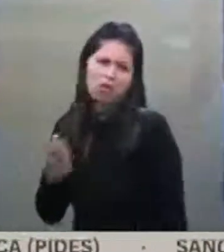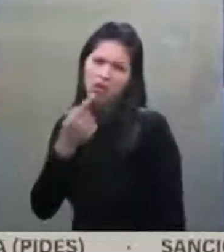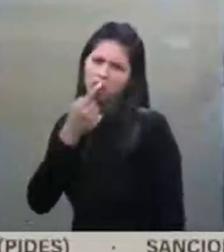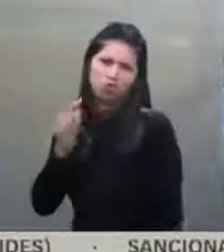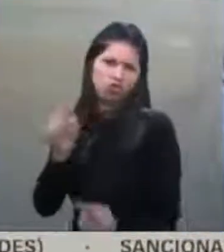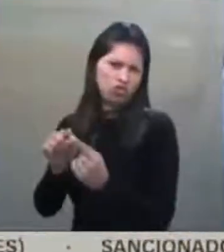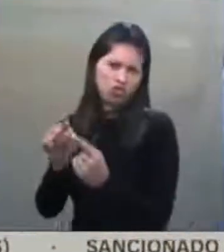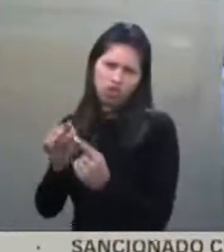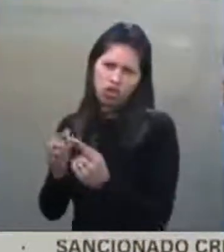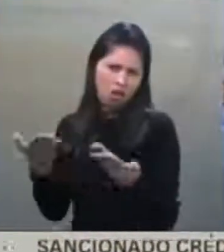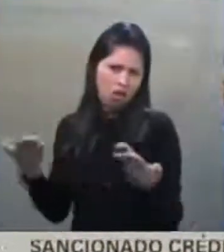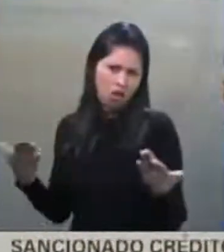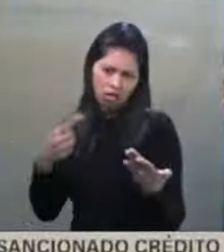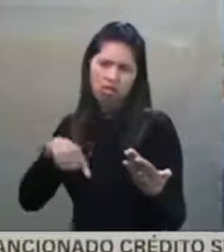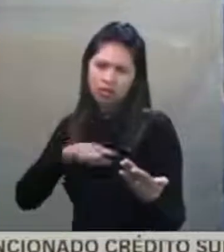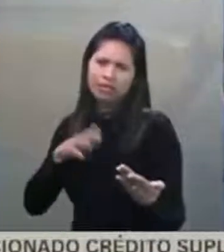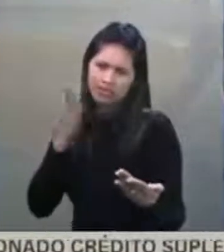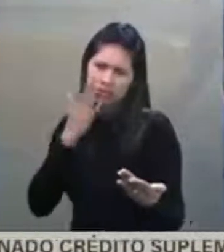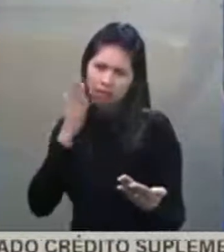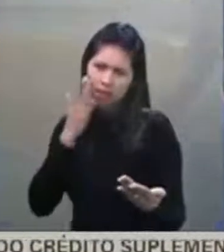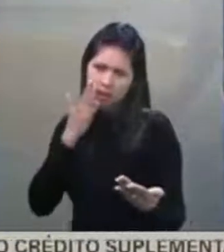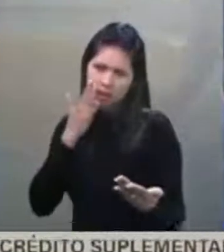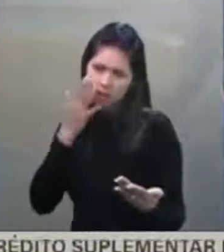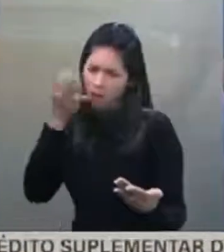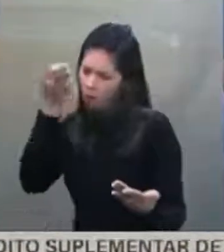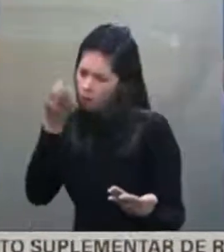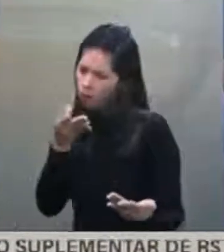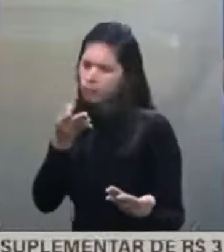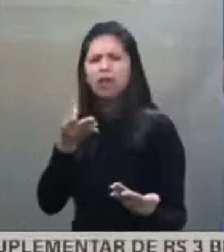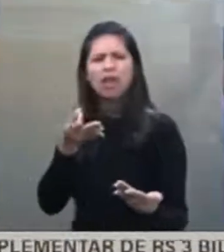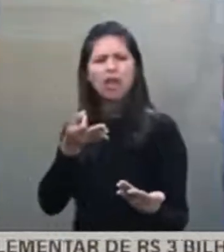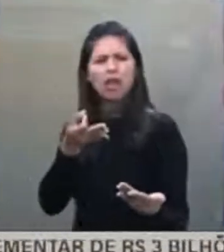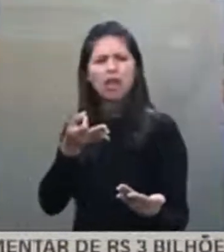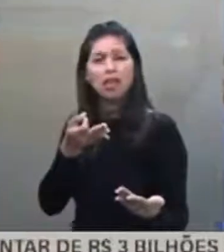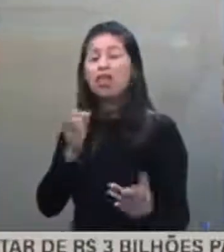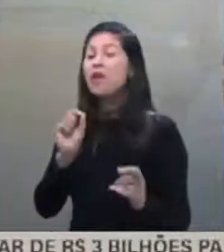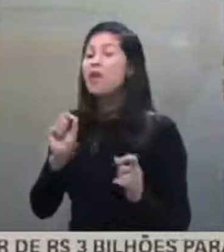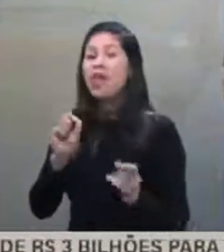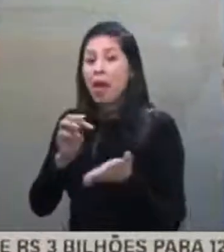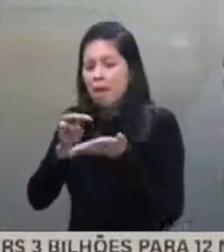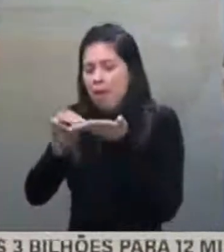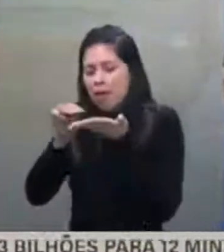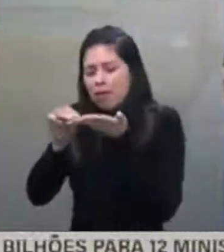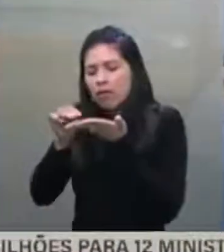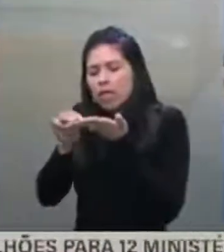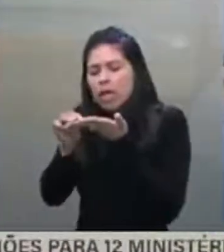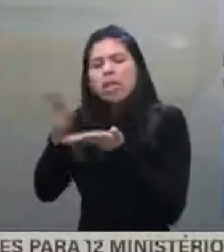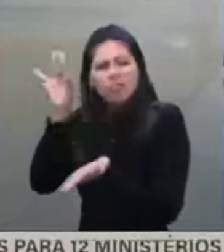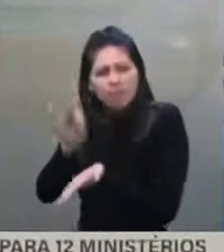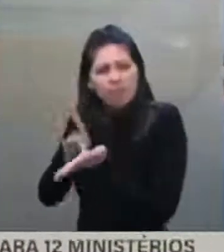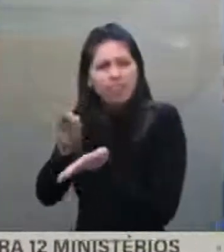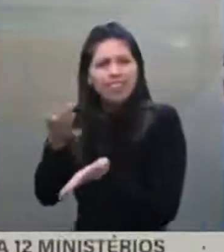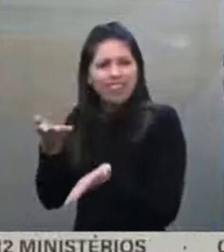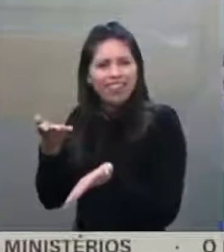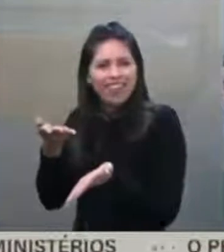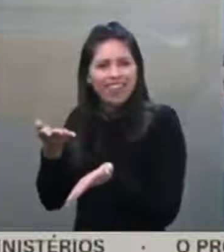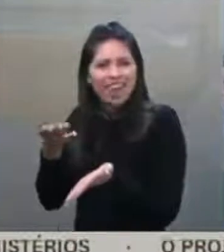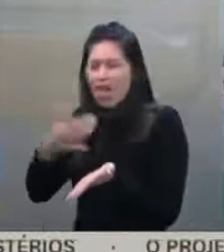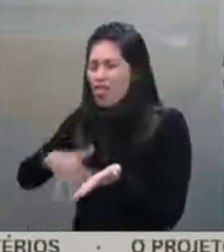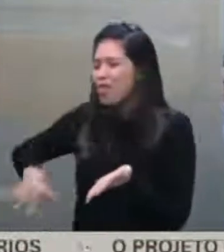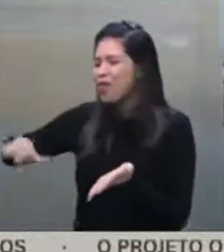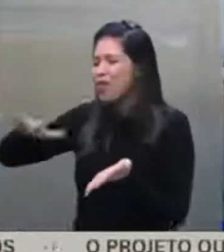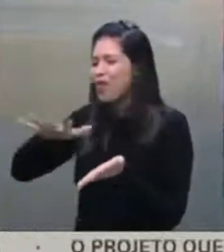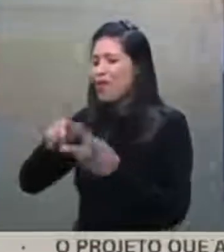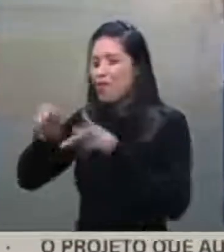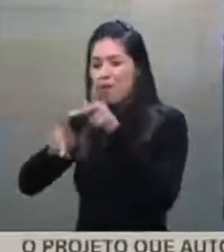E a gente sabe disso, mas seria uma mensagem muito positiva para os evangélicos